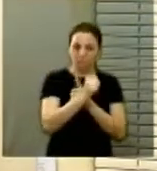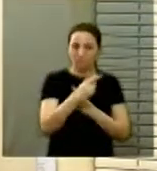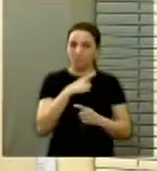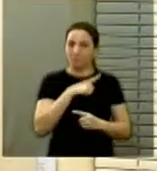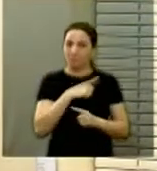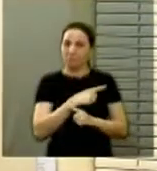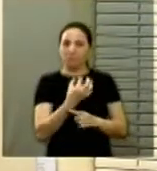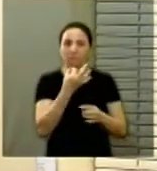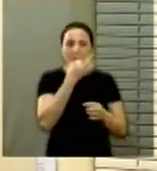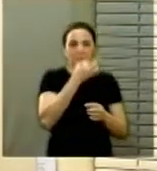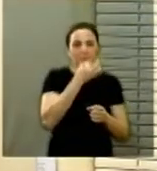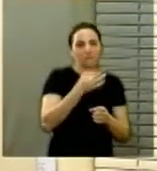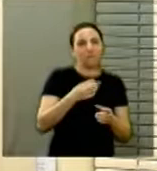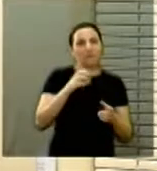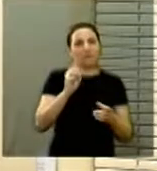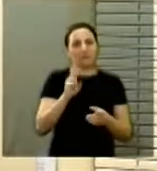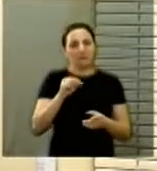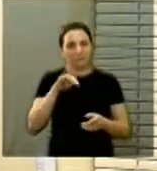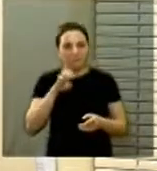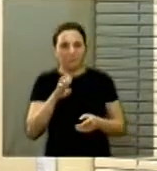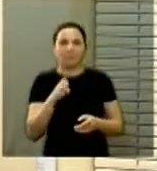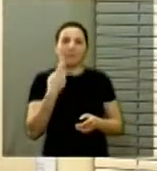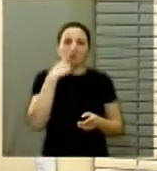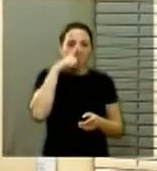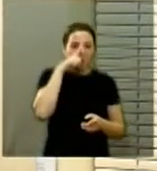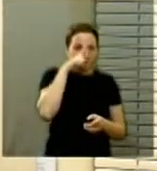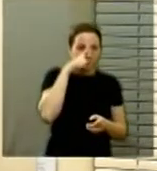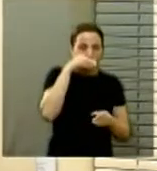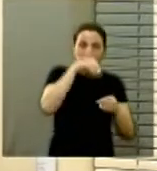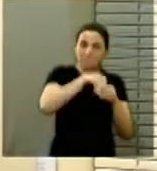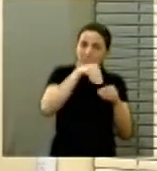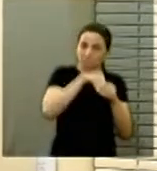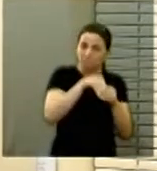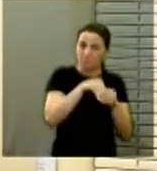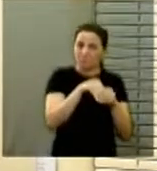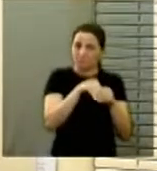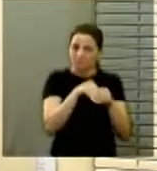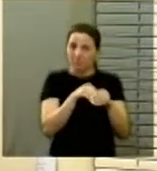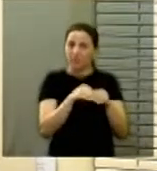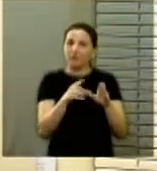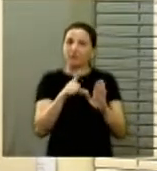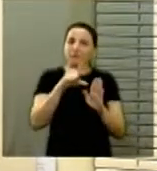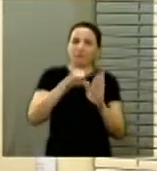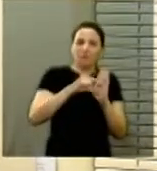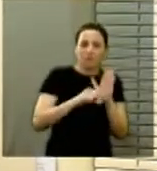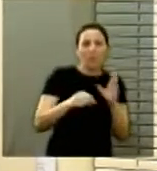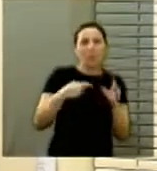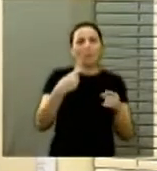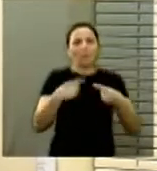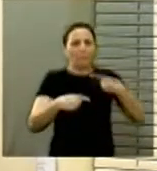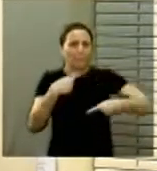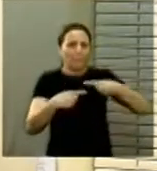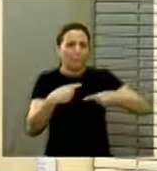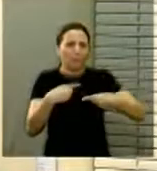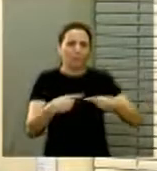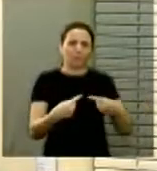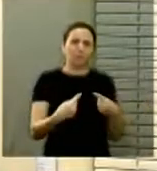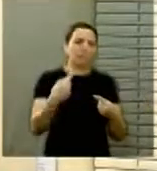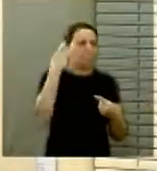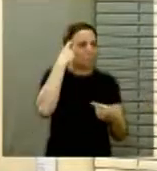o argumento de que cometem crimes muito graves, os candidatos apenas saciam a ânsia punitivista que demanda, de maneira